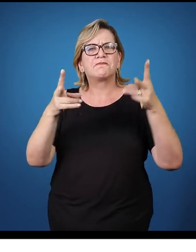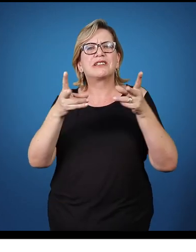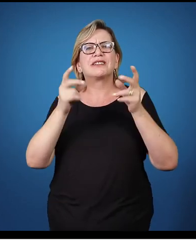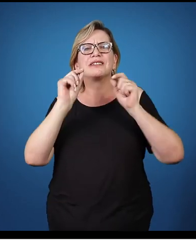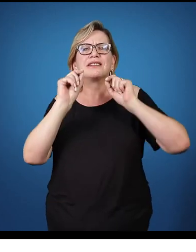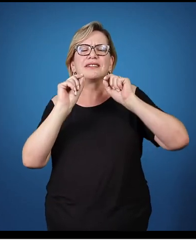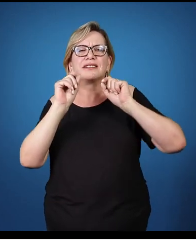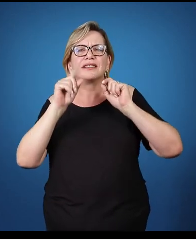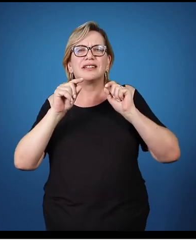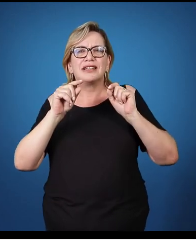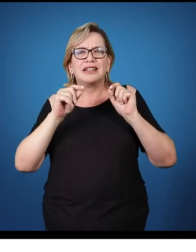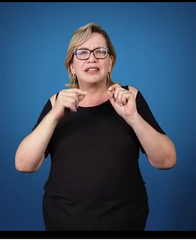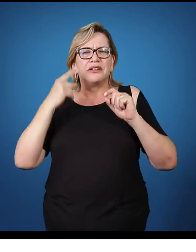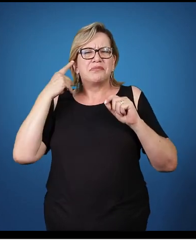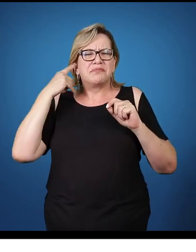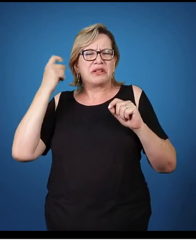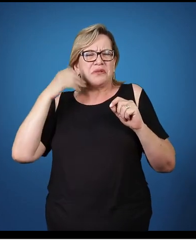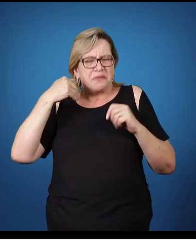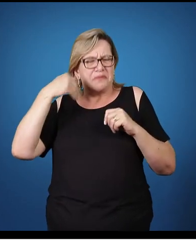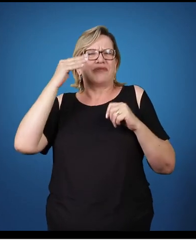Mais alto.